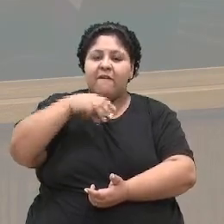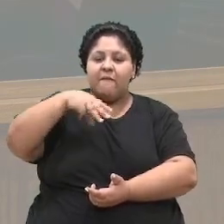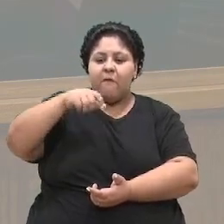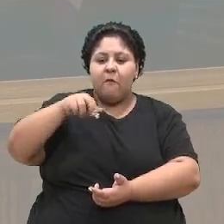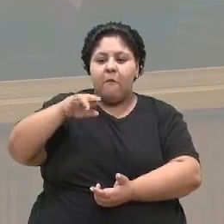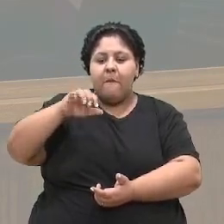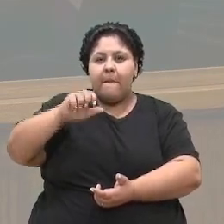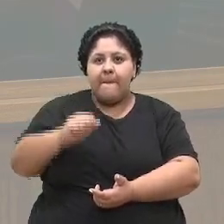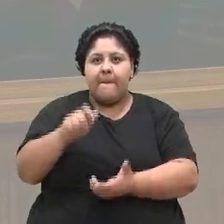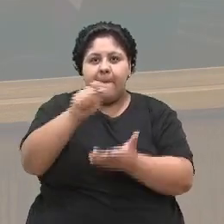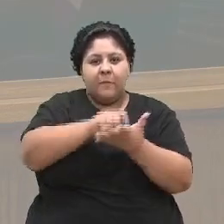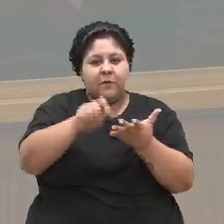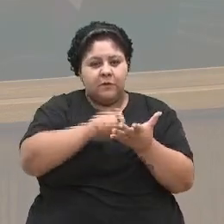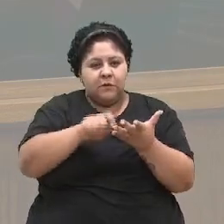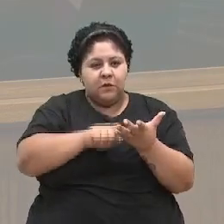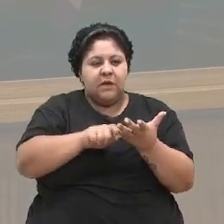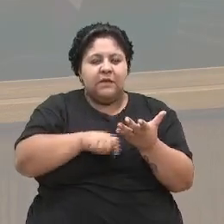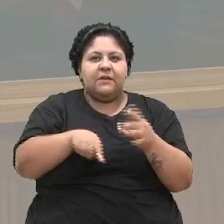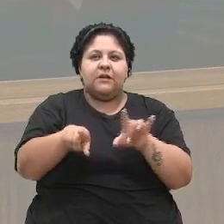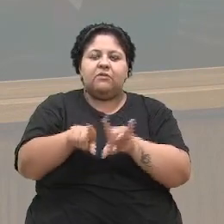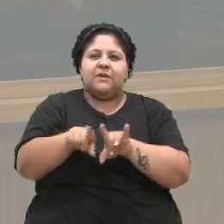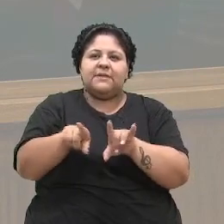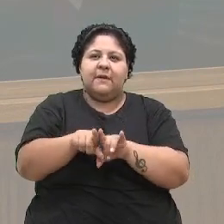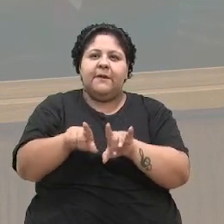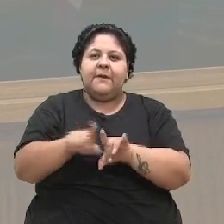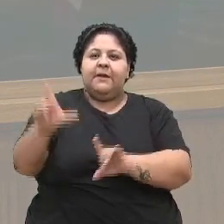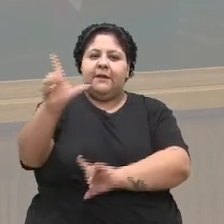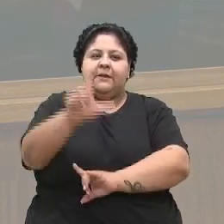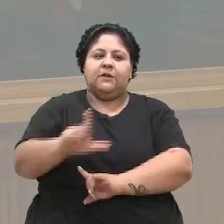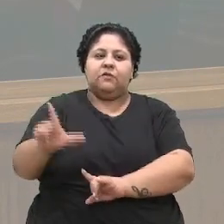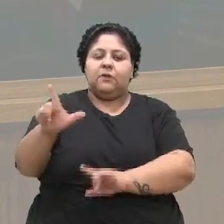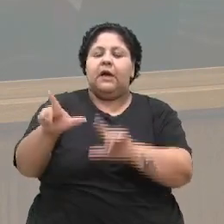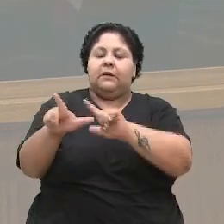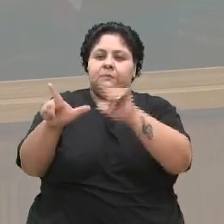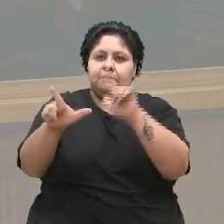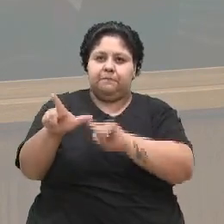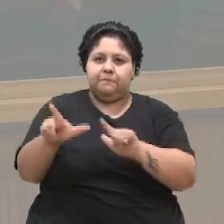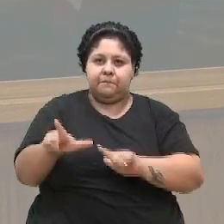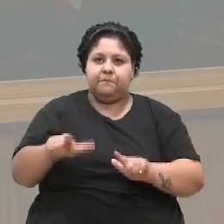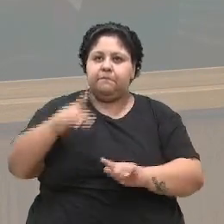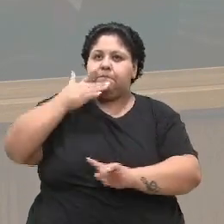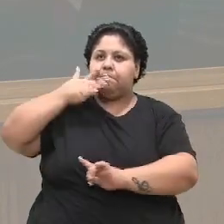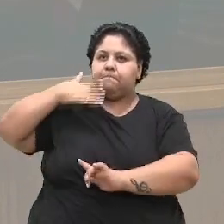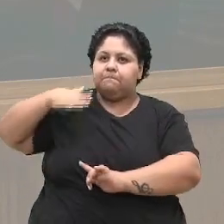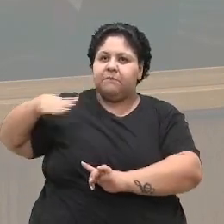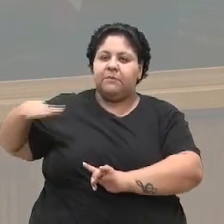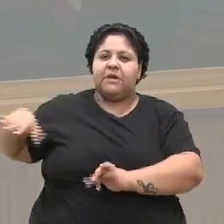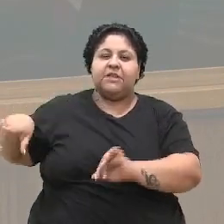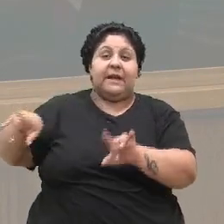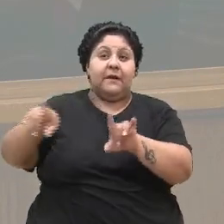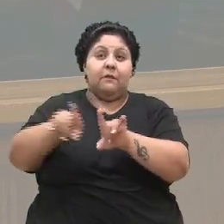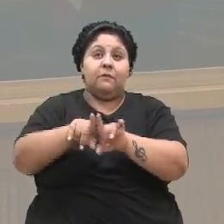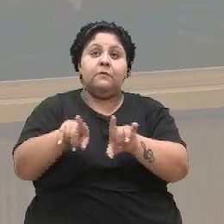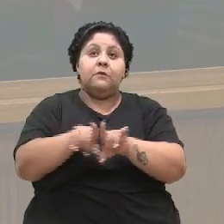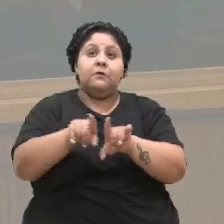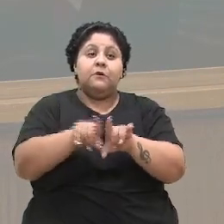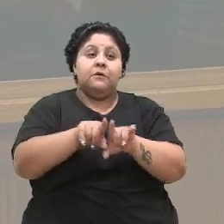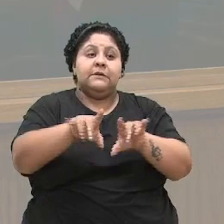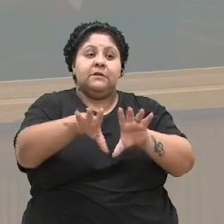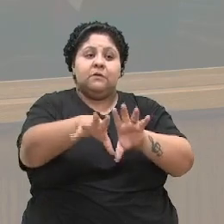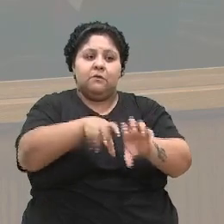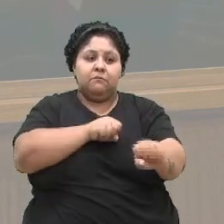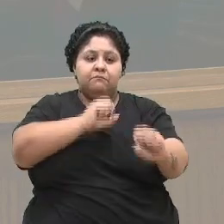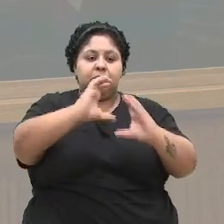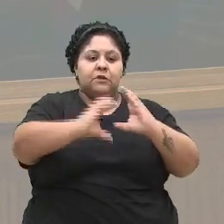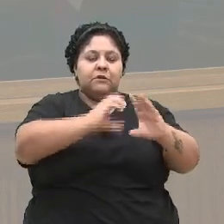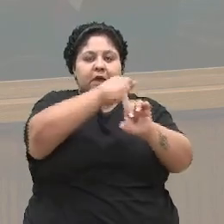literatura infantil, cantor, compositor, bacharel em comunicação social, colega de